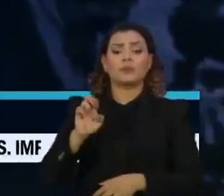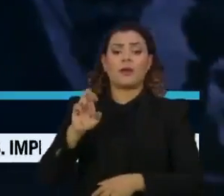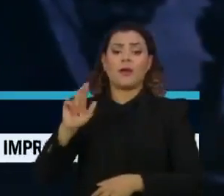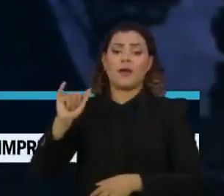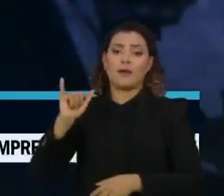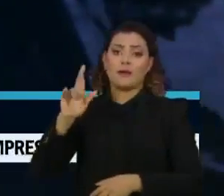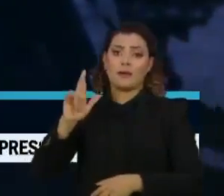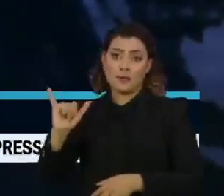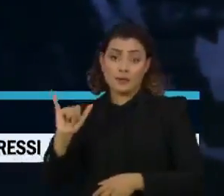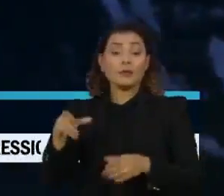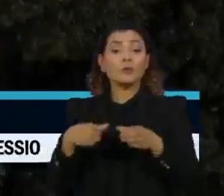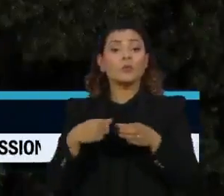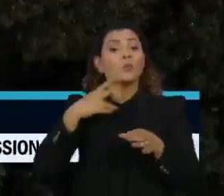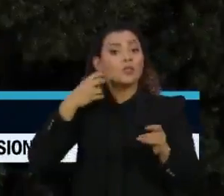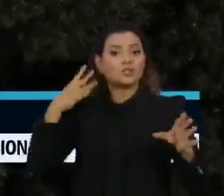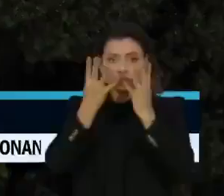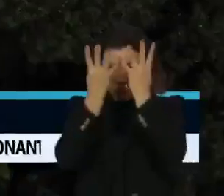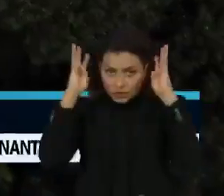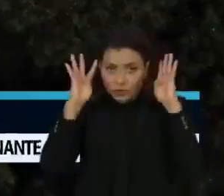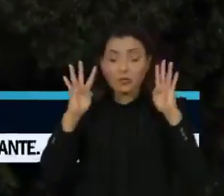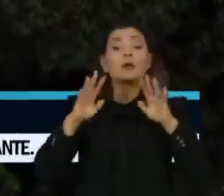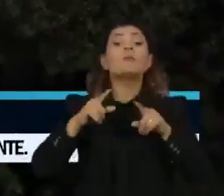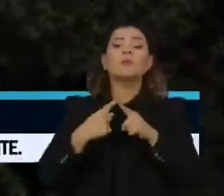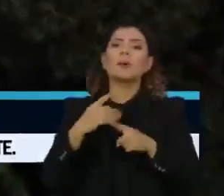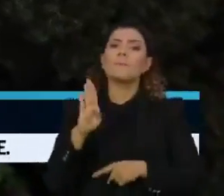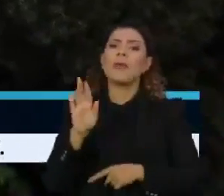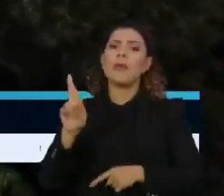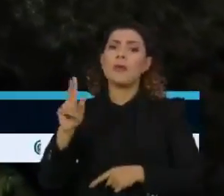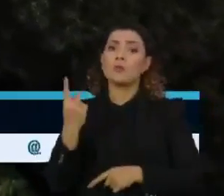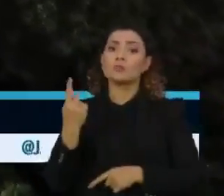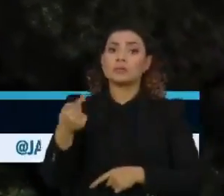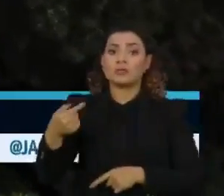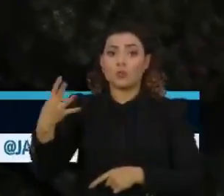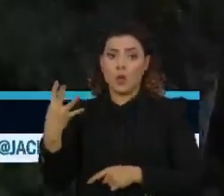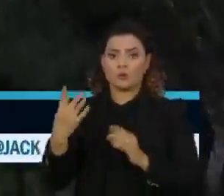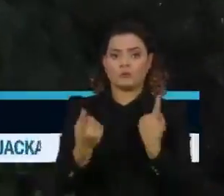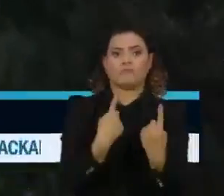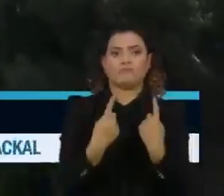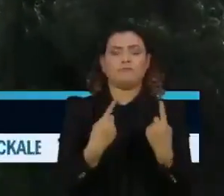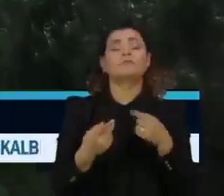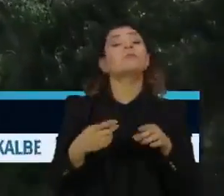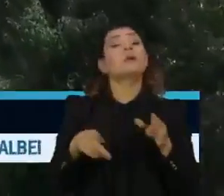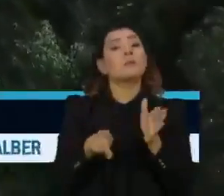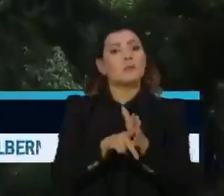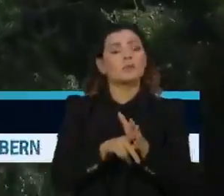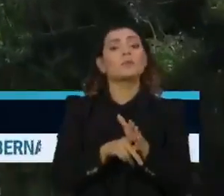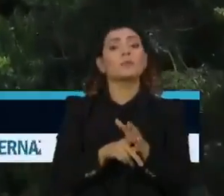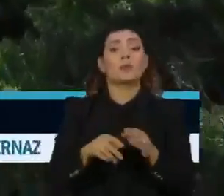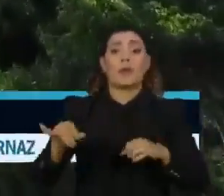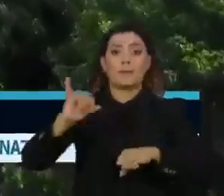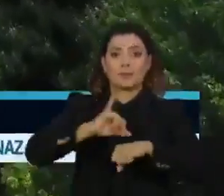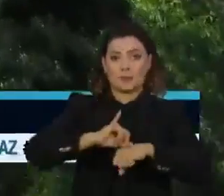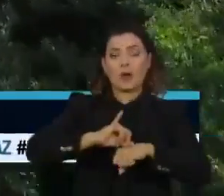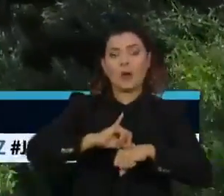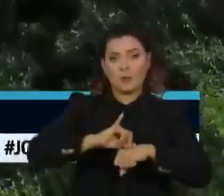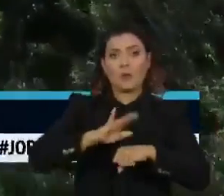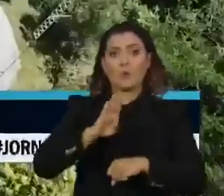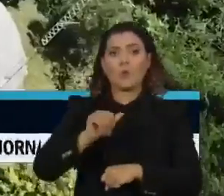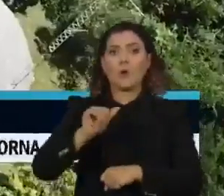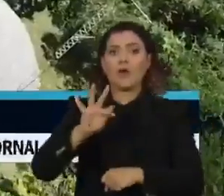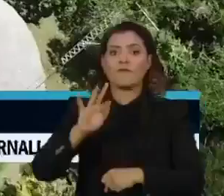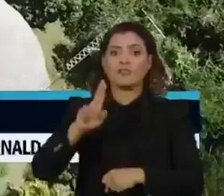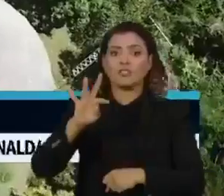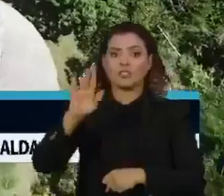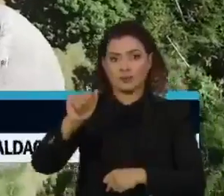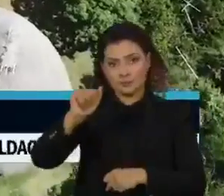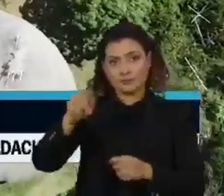energia em terra indígena. A BR-174, rodovia que liga Manaus, no Amazonas, a Boa Vista, em Roraima, corta a terra